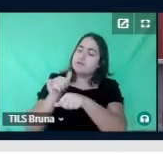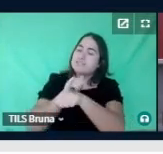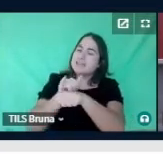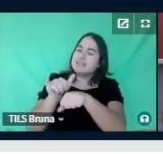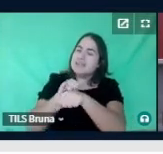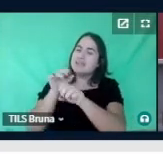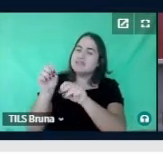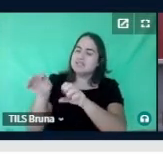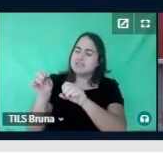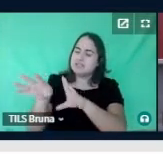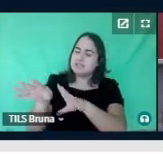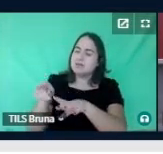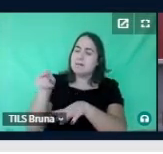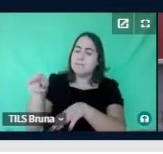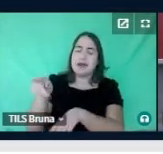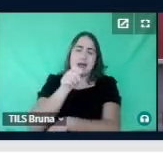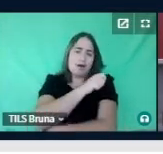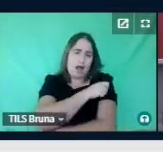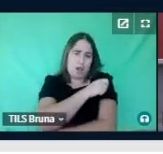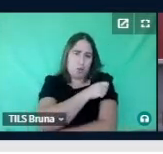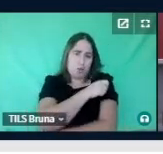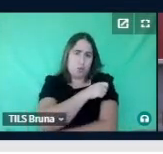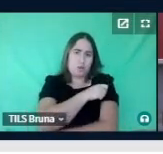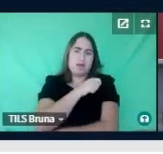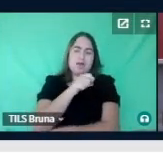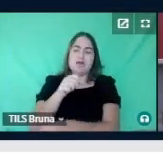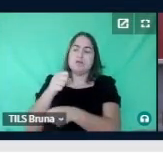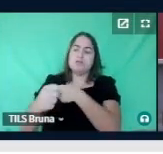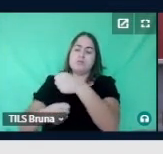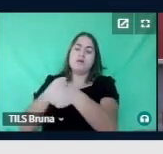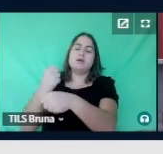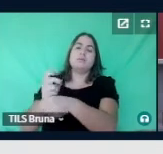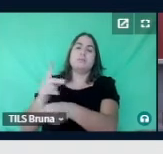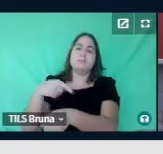ensino para a BIA, para a professora do nível seguinte.